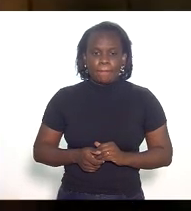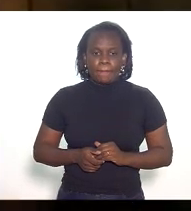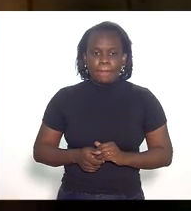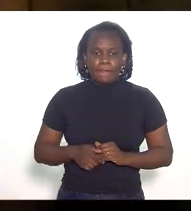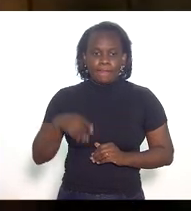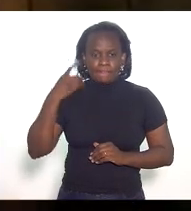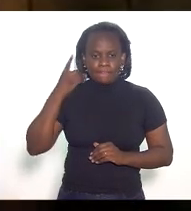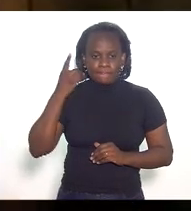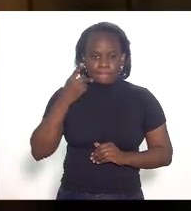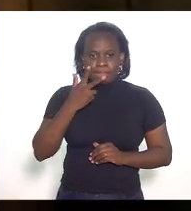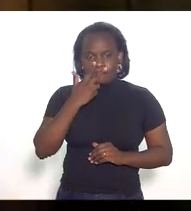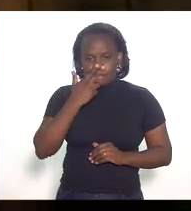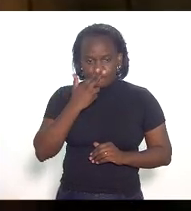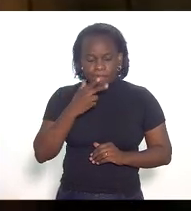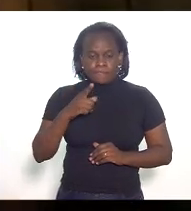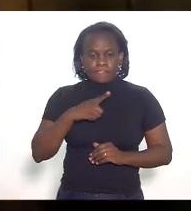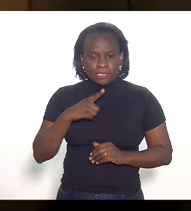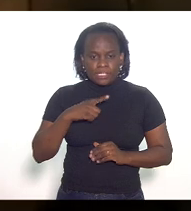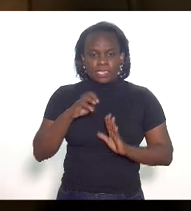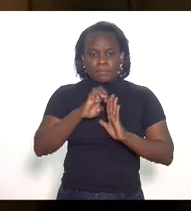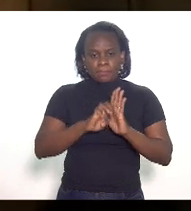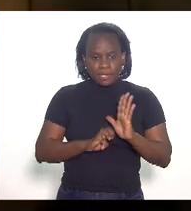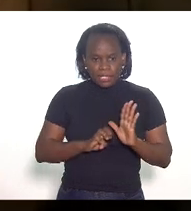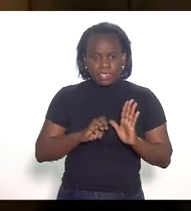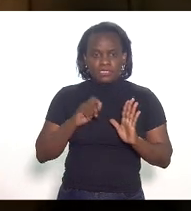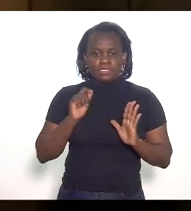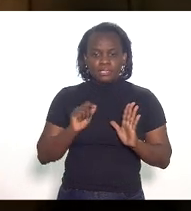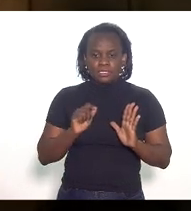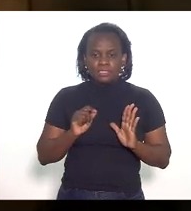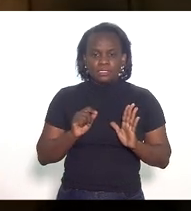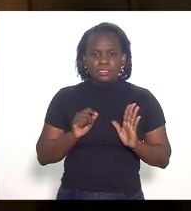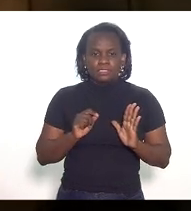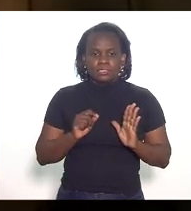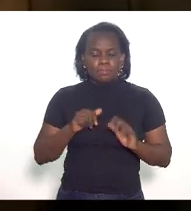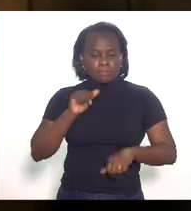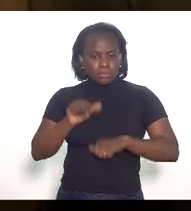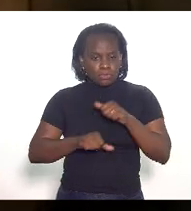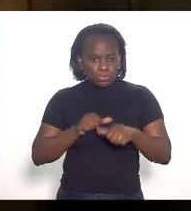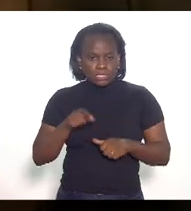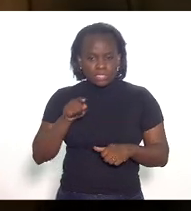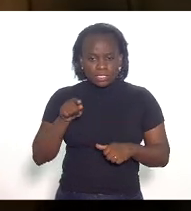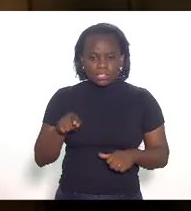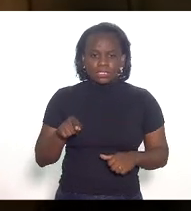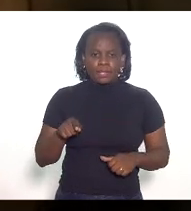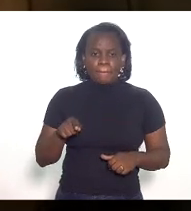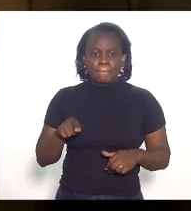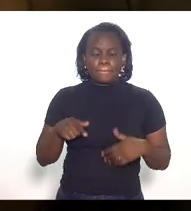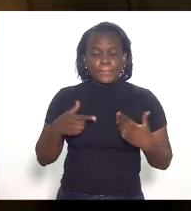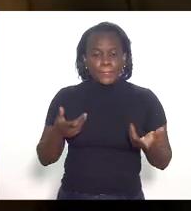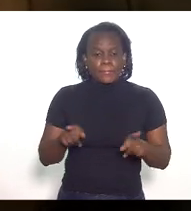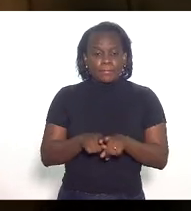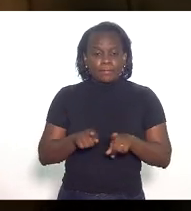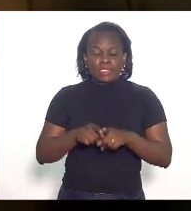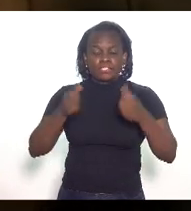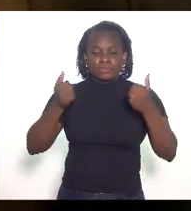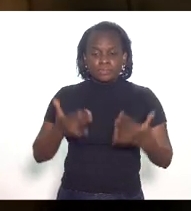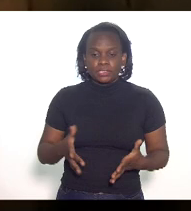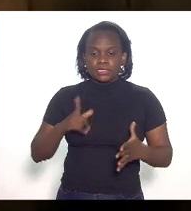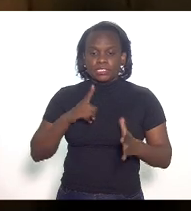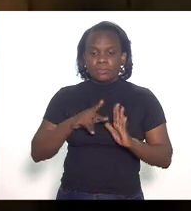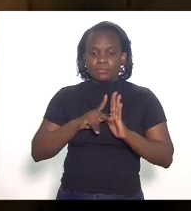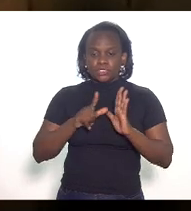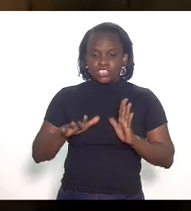deputado me parece que tem uma emenda que é muda essa situação e abrange também os